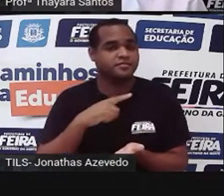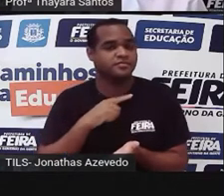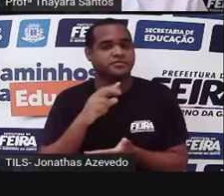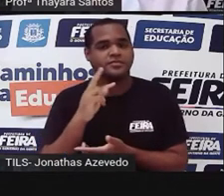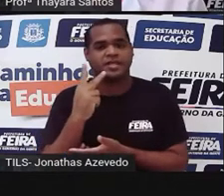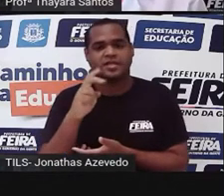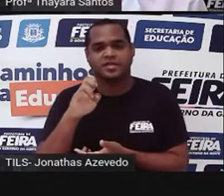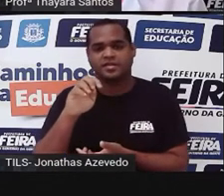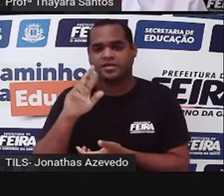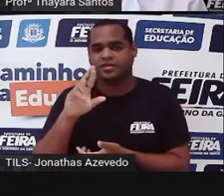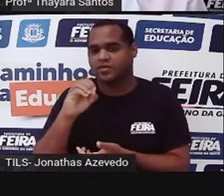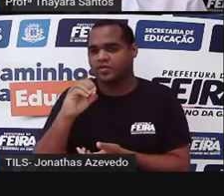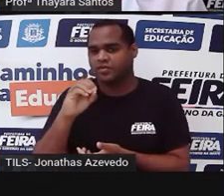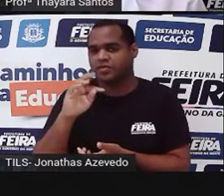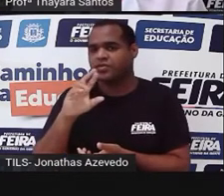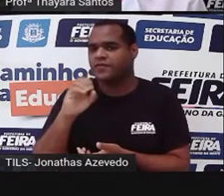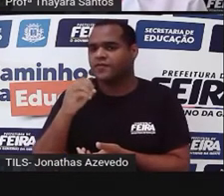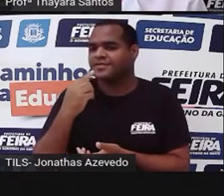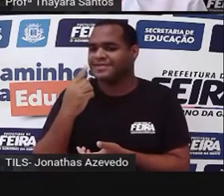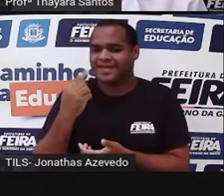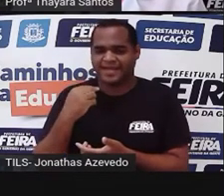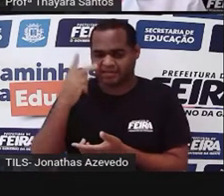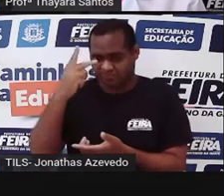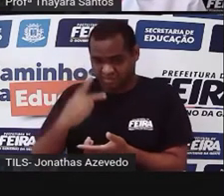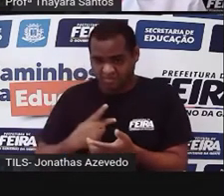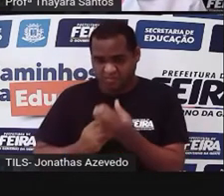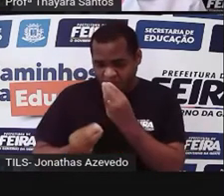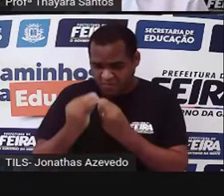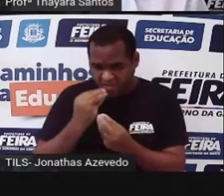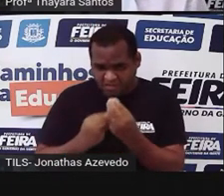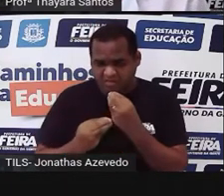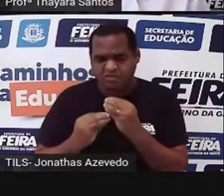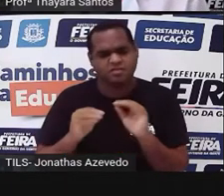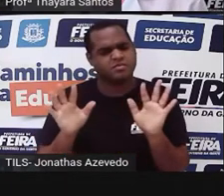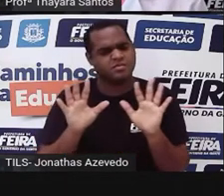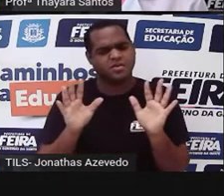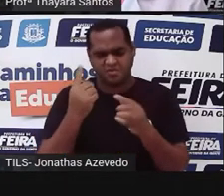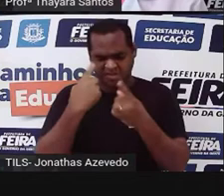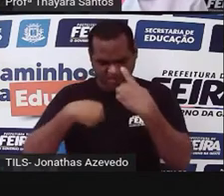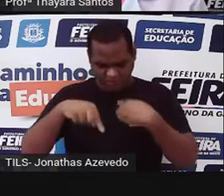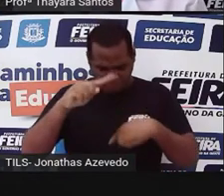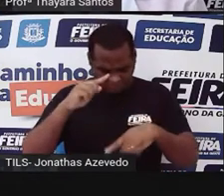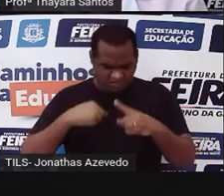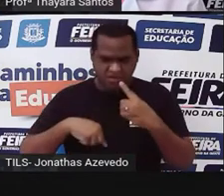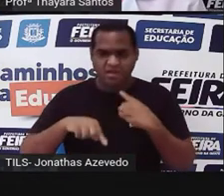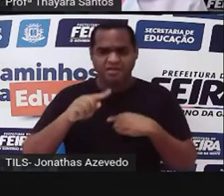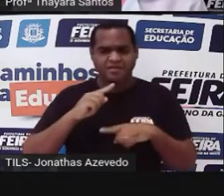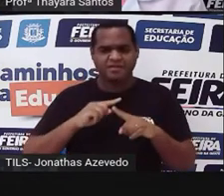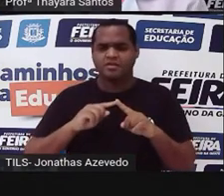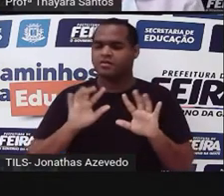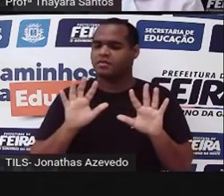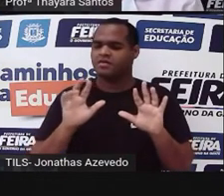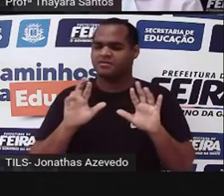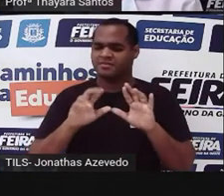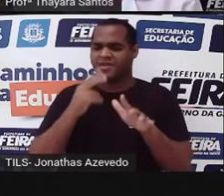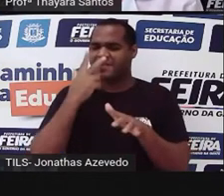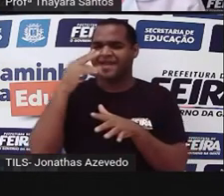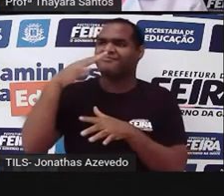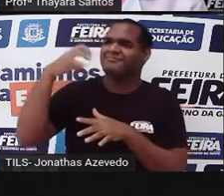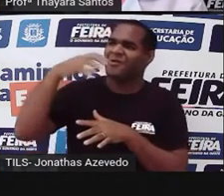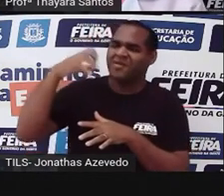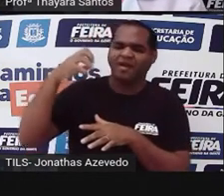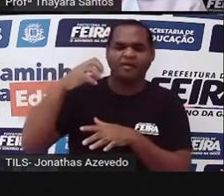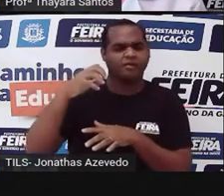animais são heterótrofos, eles não têm capacidade de produzir seu próprio alimento internamente, através do processo de fotossíntese, por exemplo.